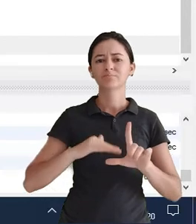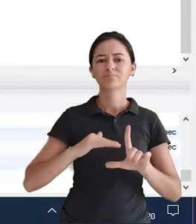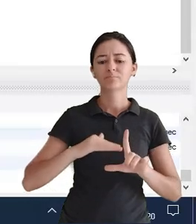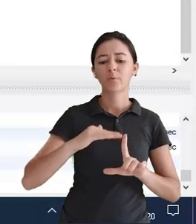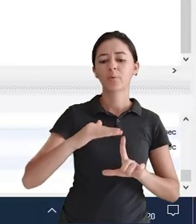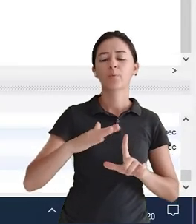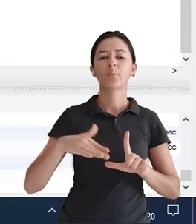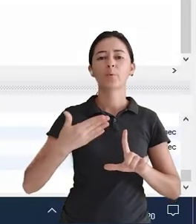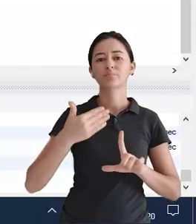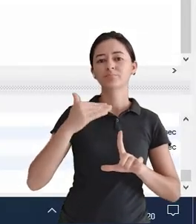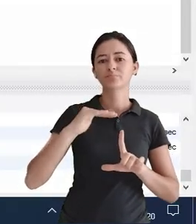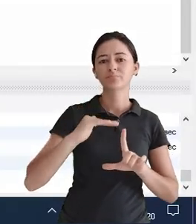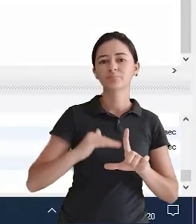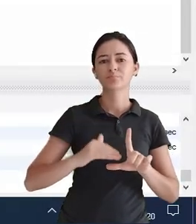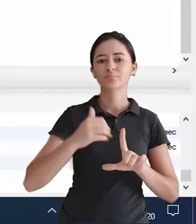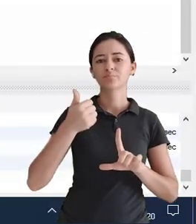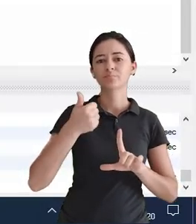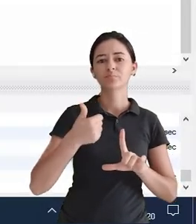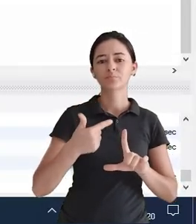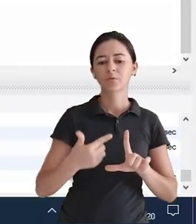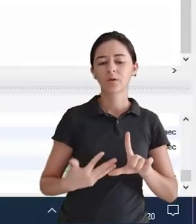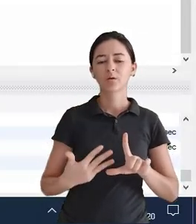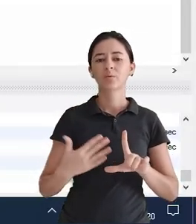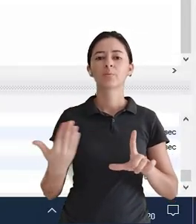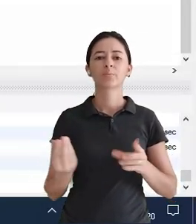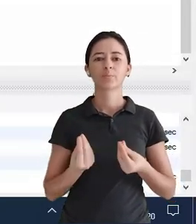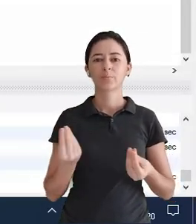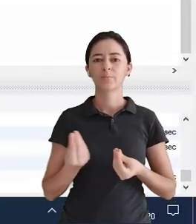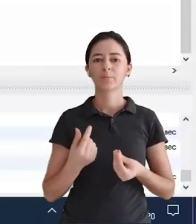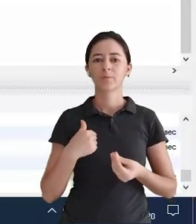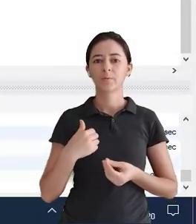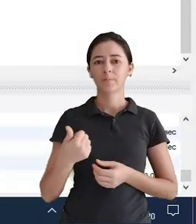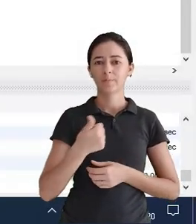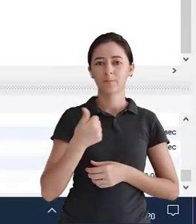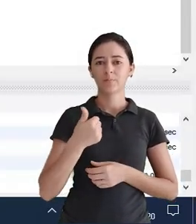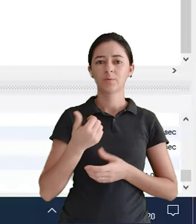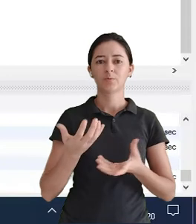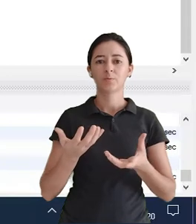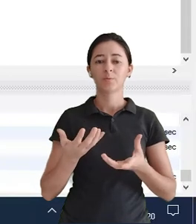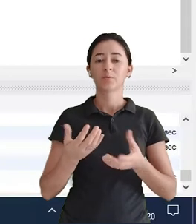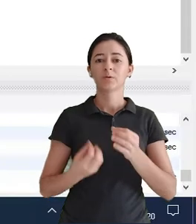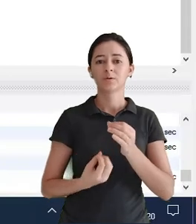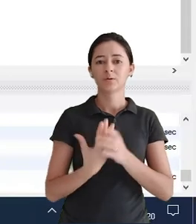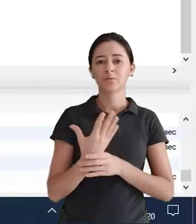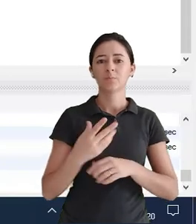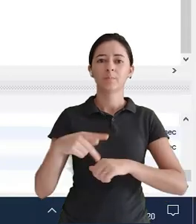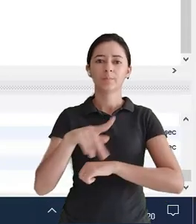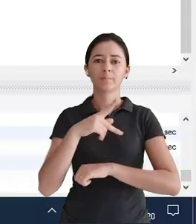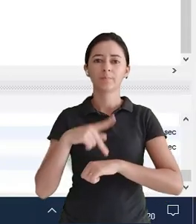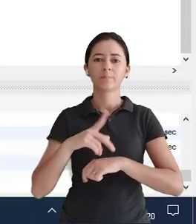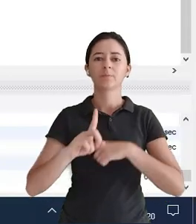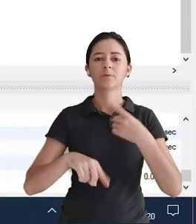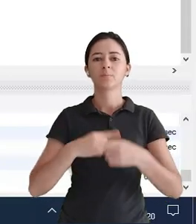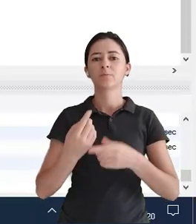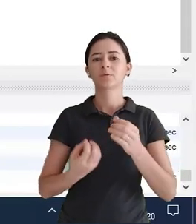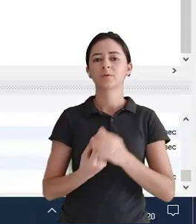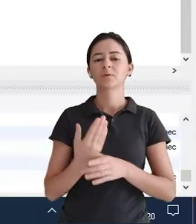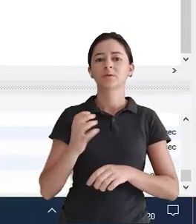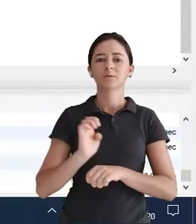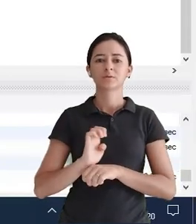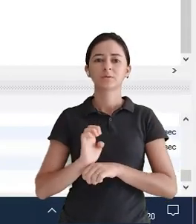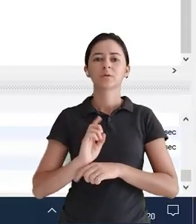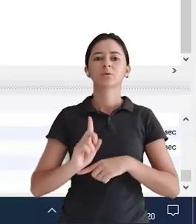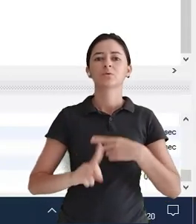A ordem que seria Primeiro Então A ordem de criação Como é que foi a ordem de criação? Primeiro eu criei País Depois eu criei estado